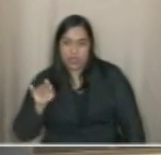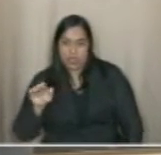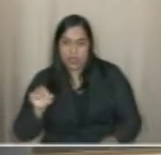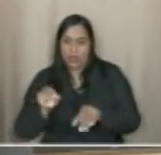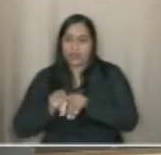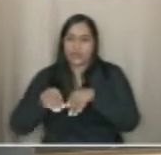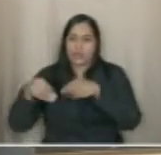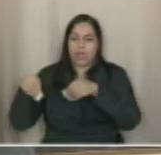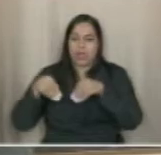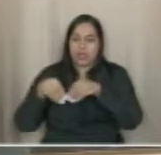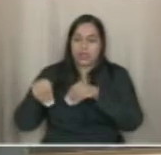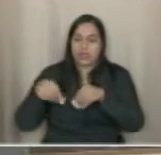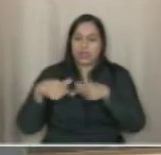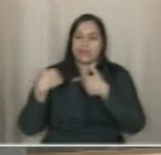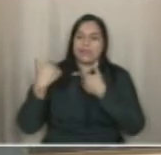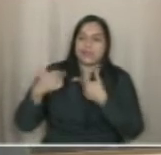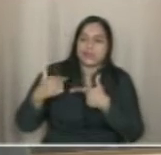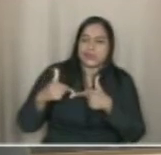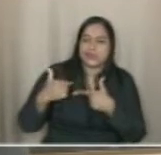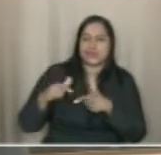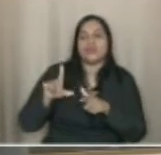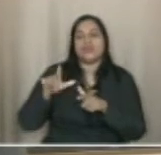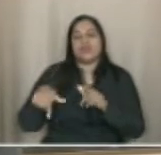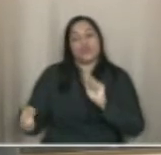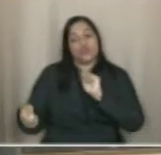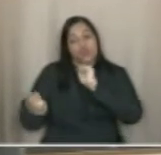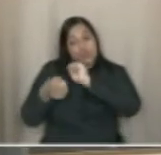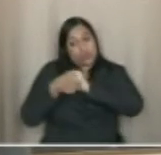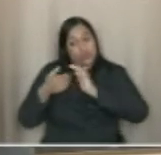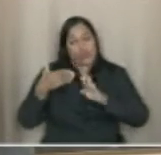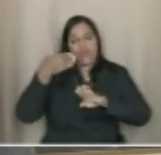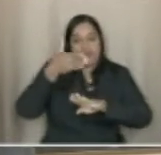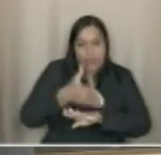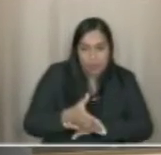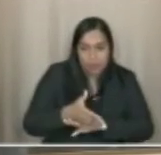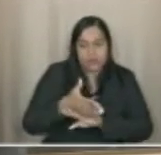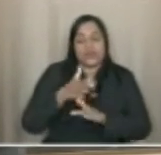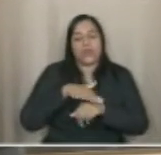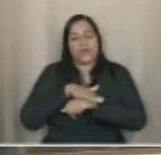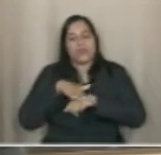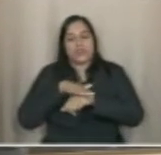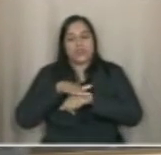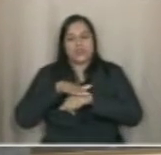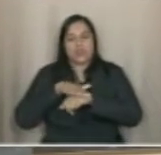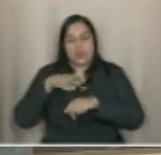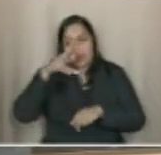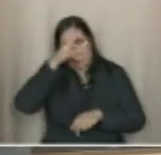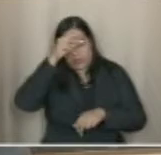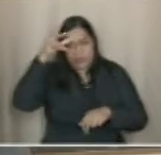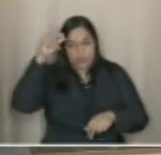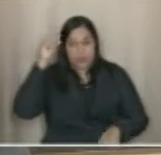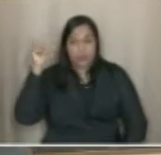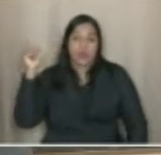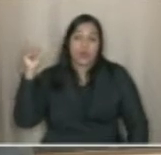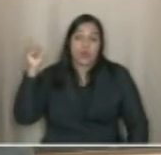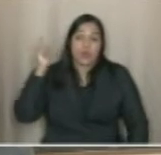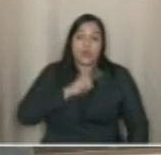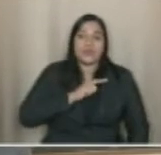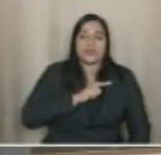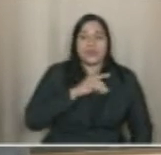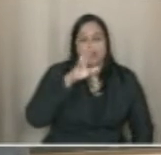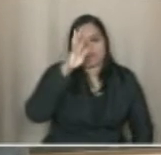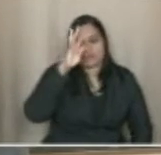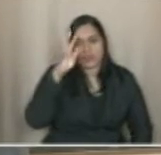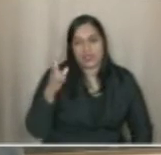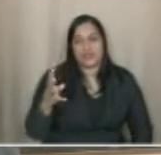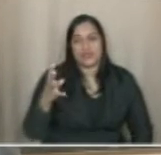Areias, que junto com a minha pessoa fomos ao prefeito e conseguimos que esse feito fosse resolvido.